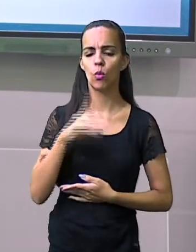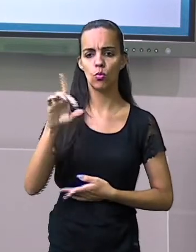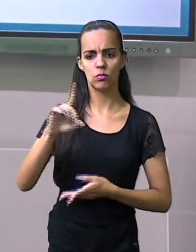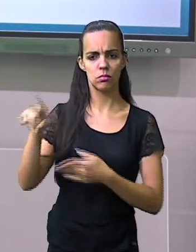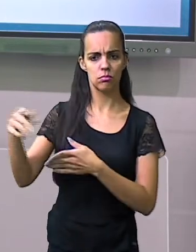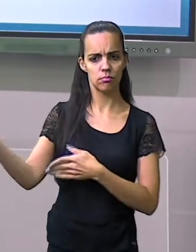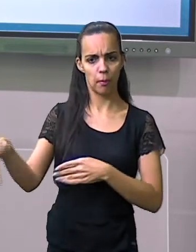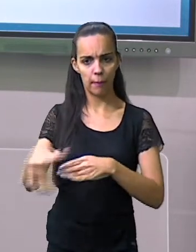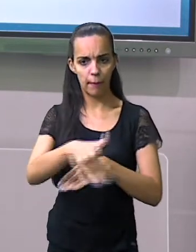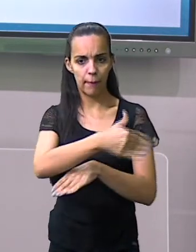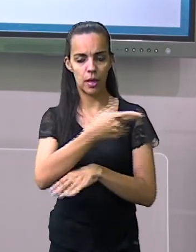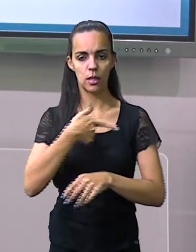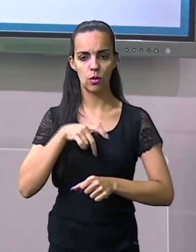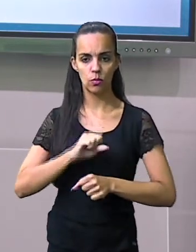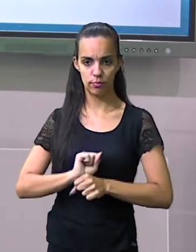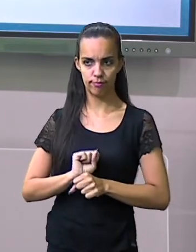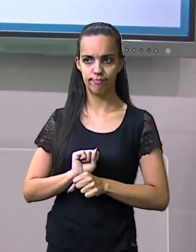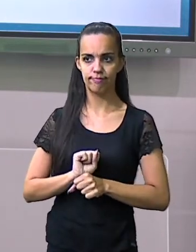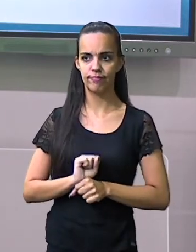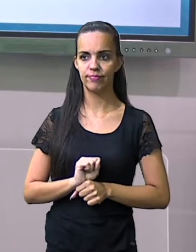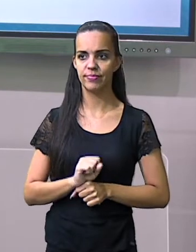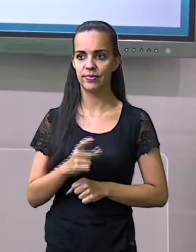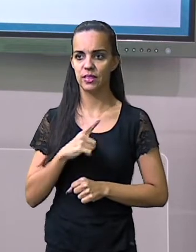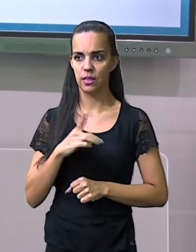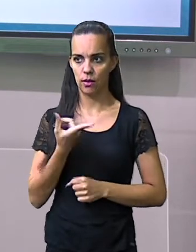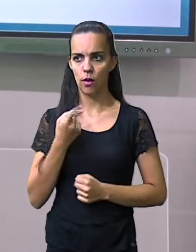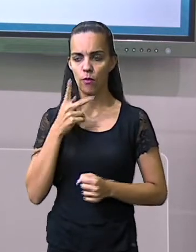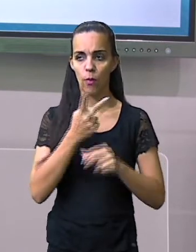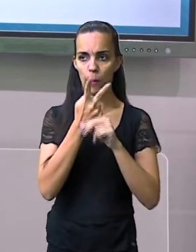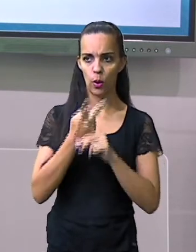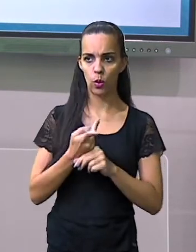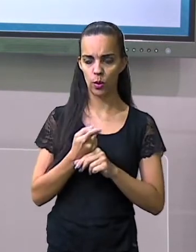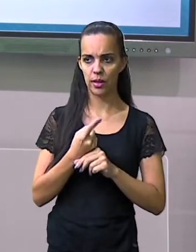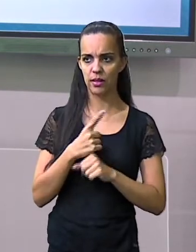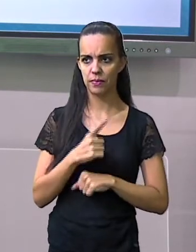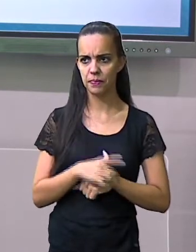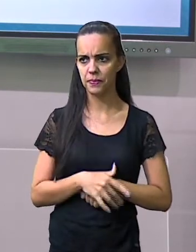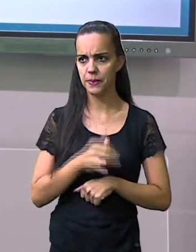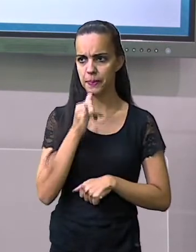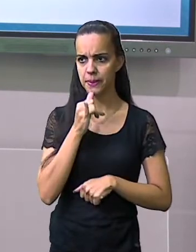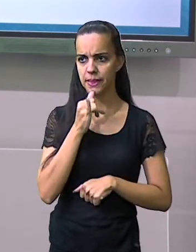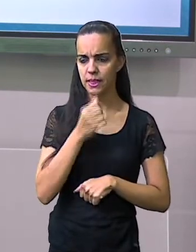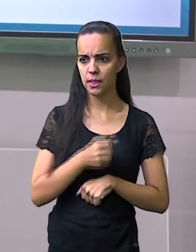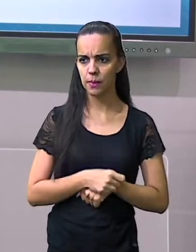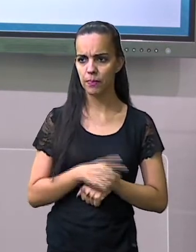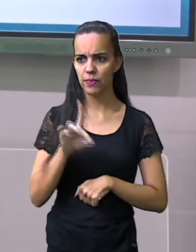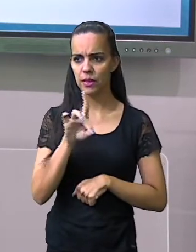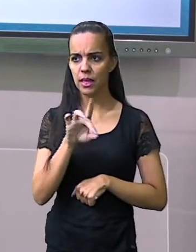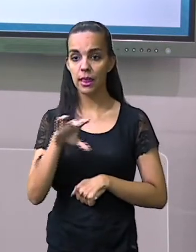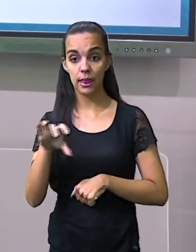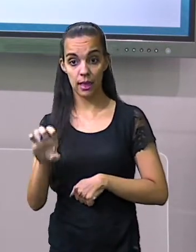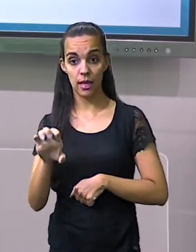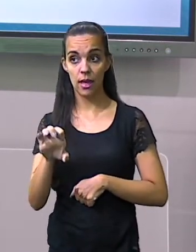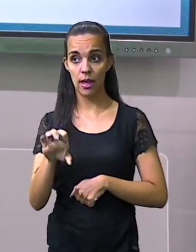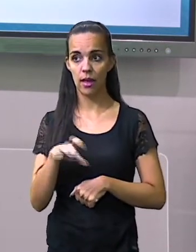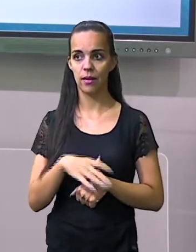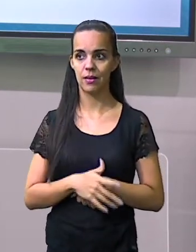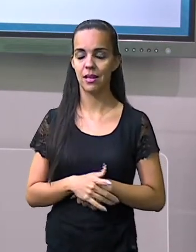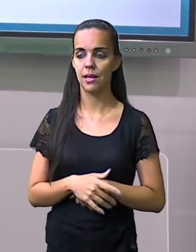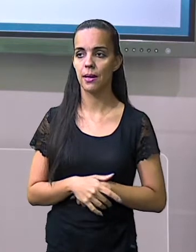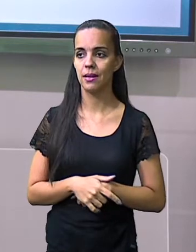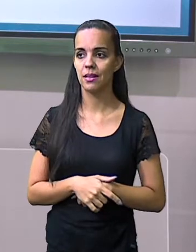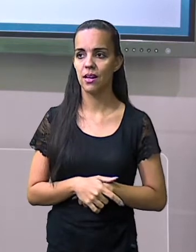qual ainda que não foi associada à placa? A segunda e a terceira. Da segunda e da